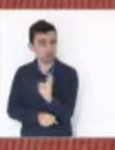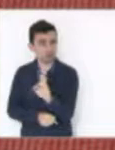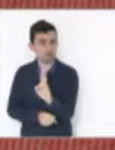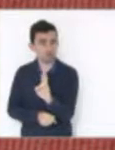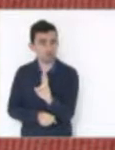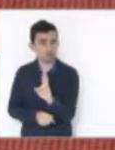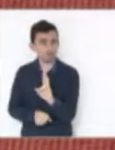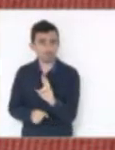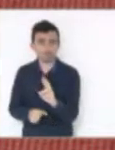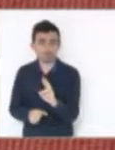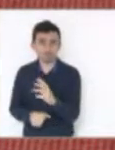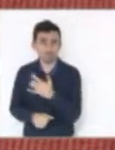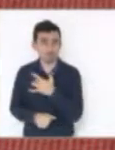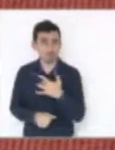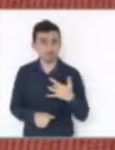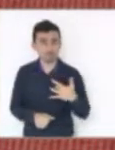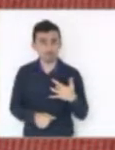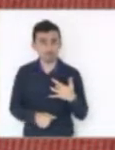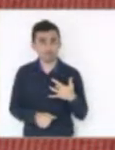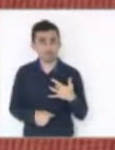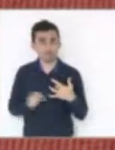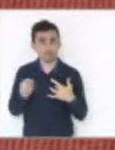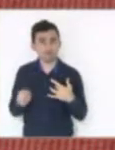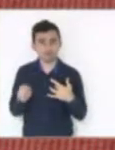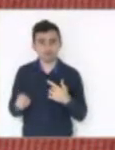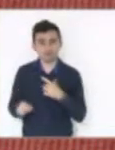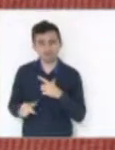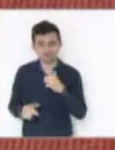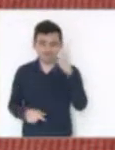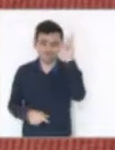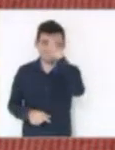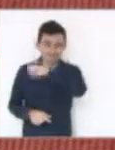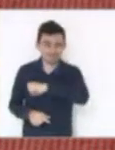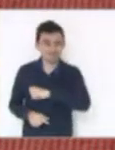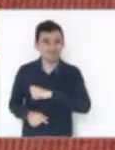Portanto, e a saúde com homéricas dificuldades,